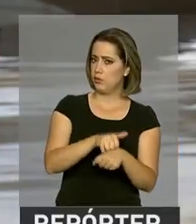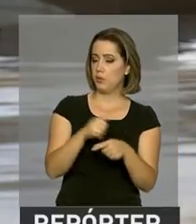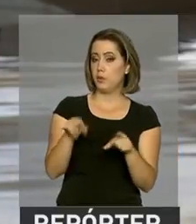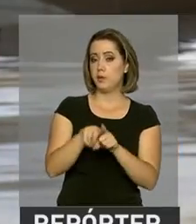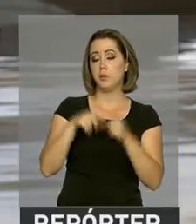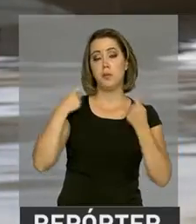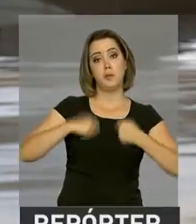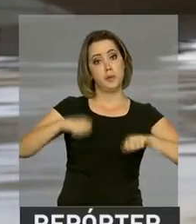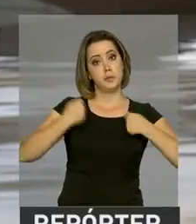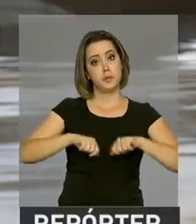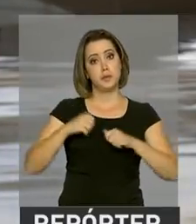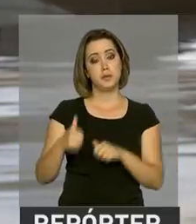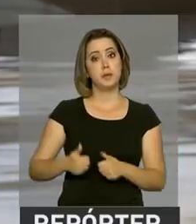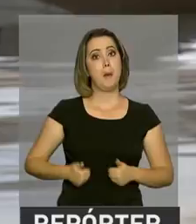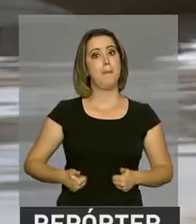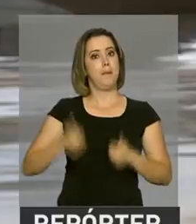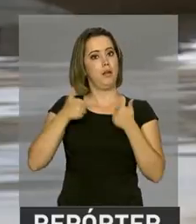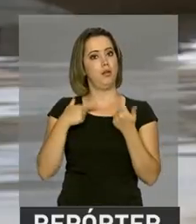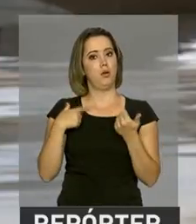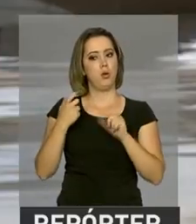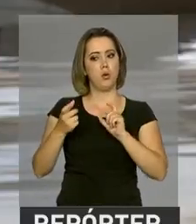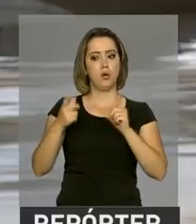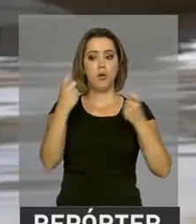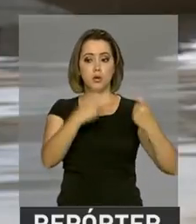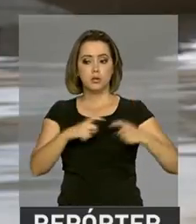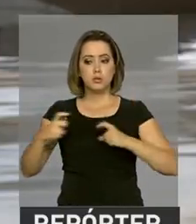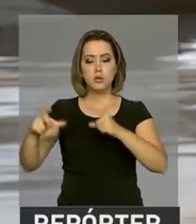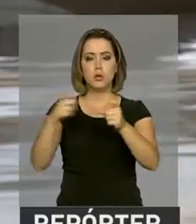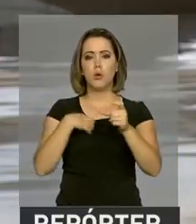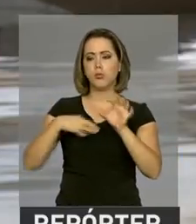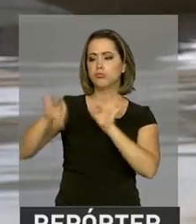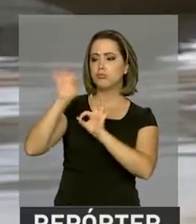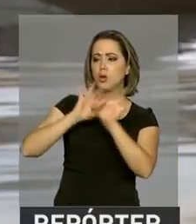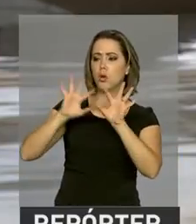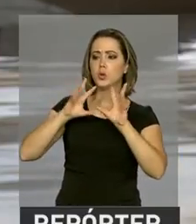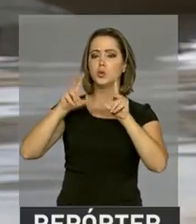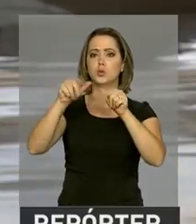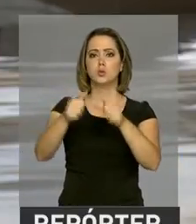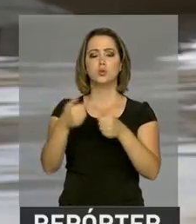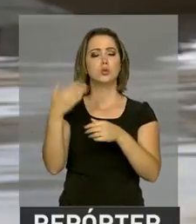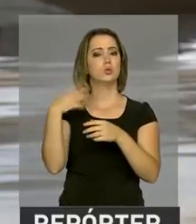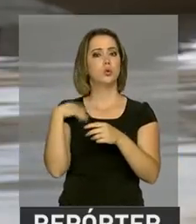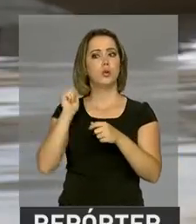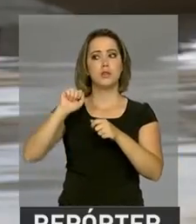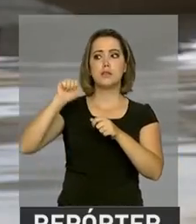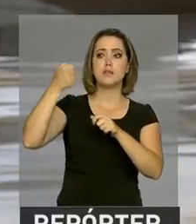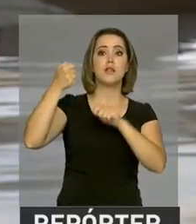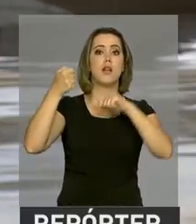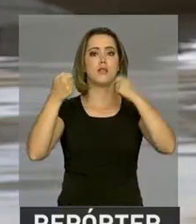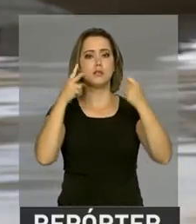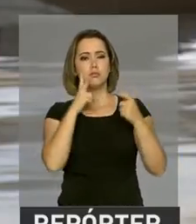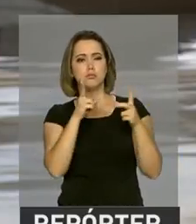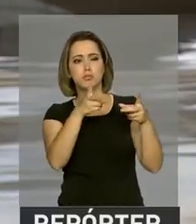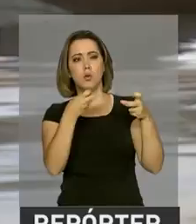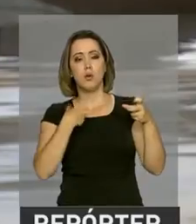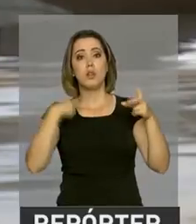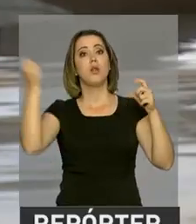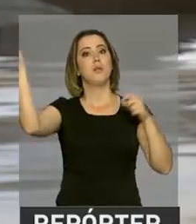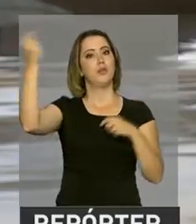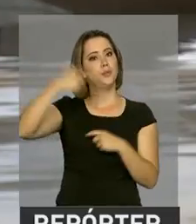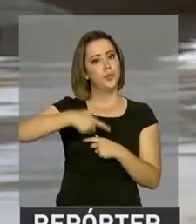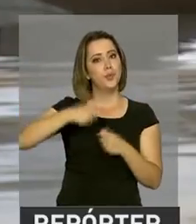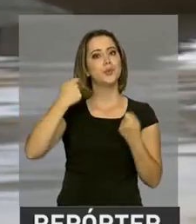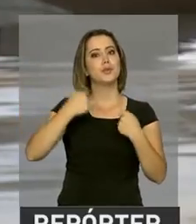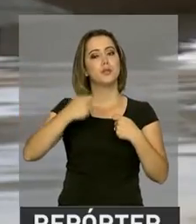melhorias imediatas nos terminais, como a revitalização e atualização das sinalizações e dos sistemas de iluminação,